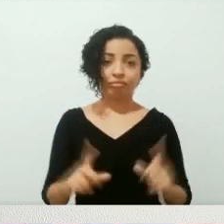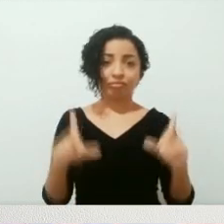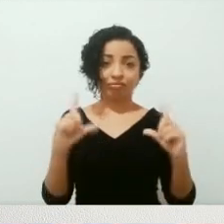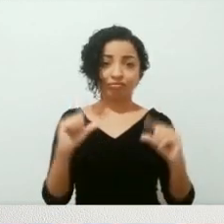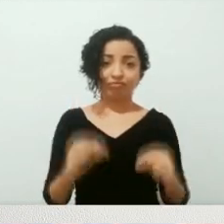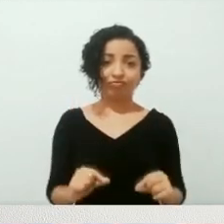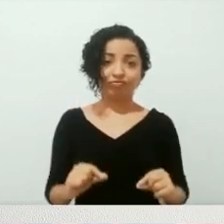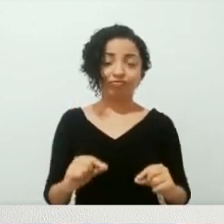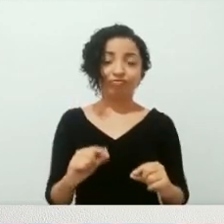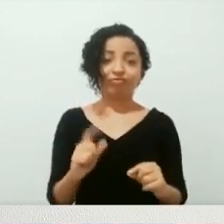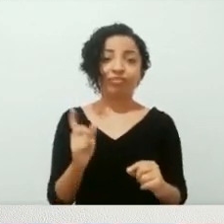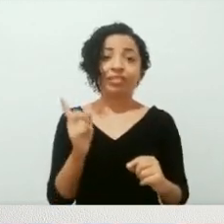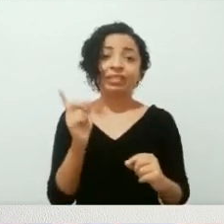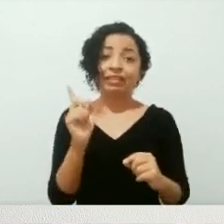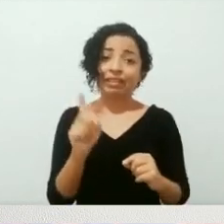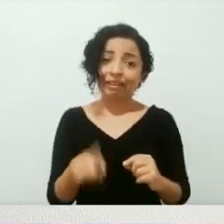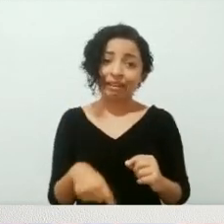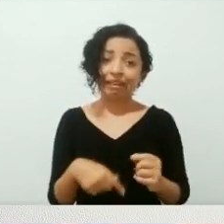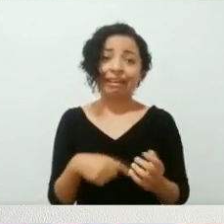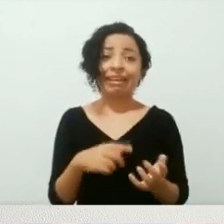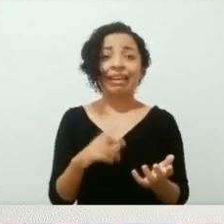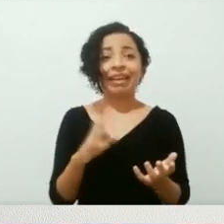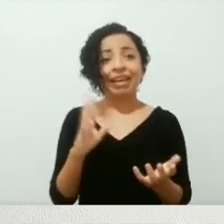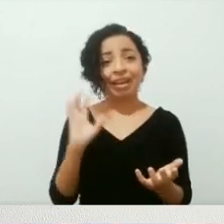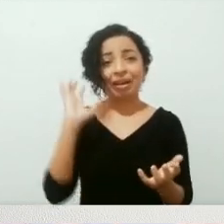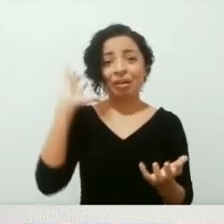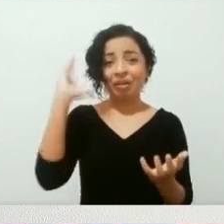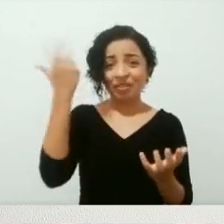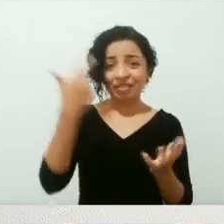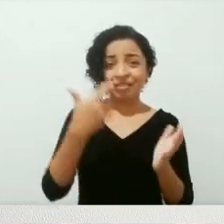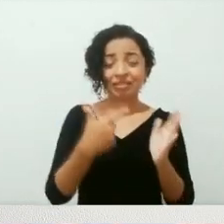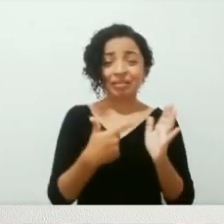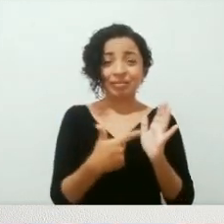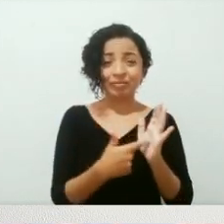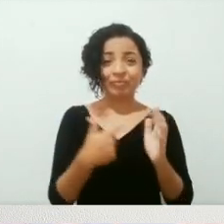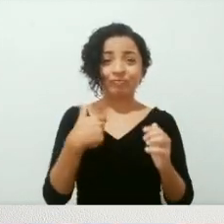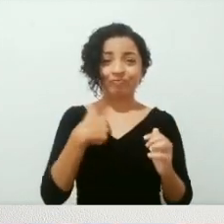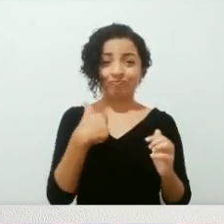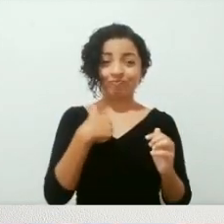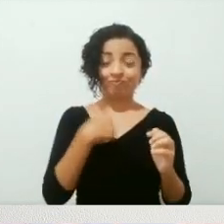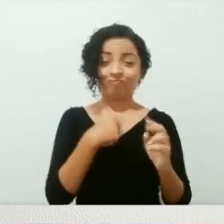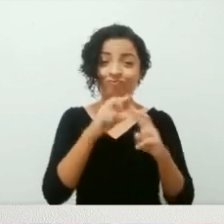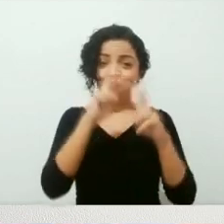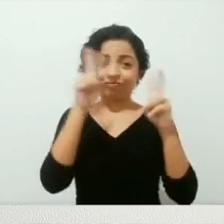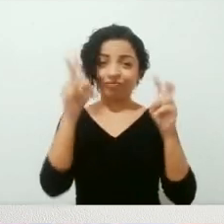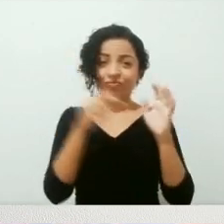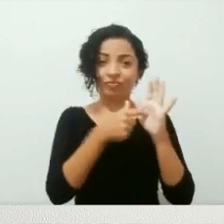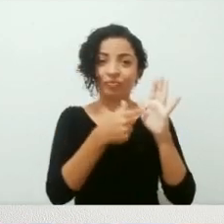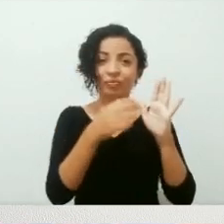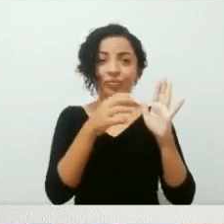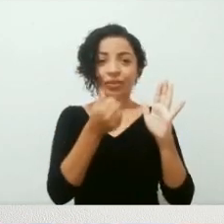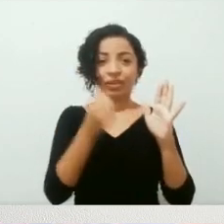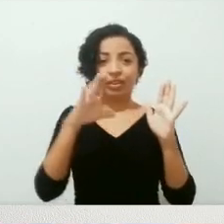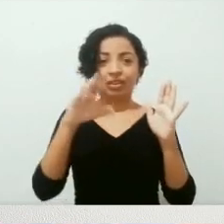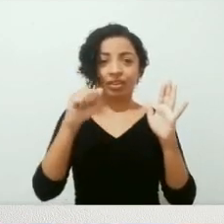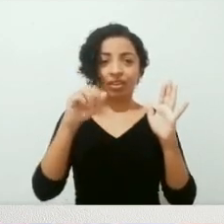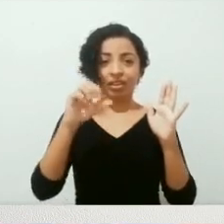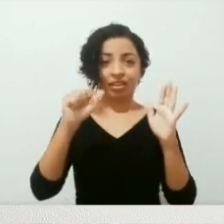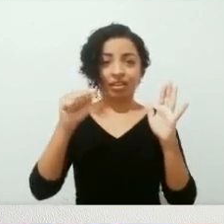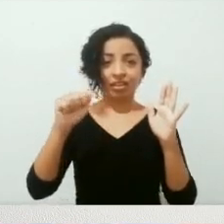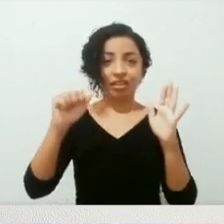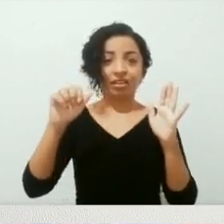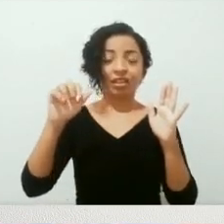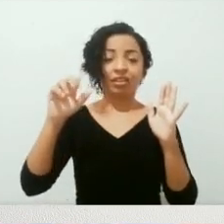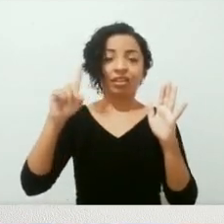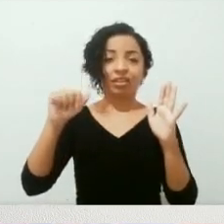acabou a expectativa. E é o que, de certa forma, aconteceu comigo com este livro A